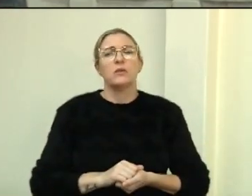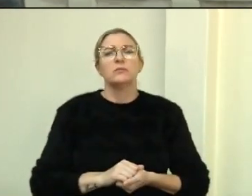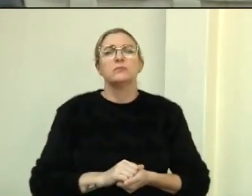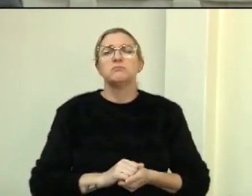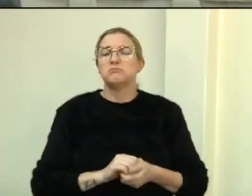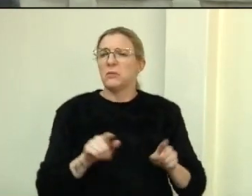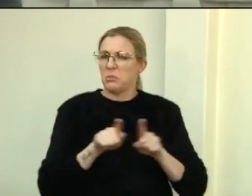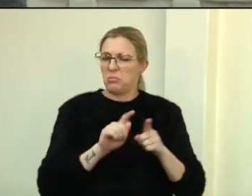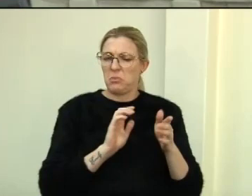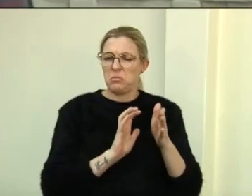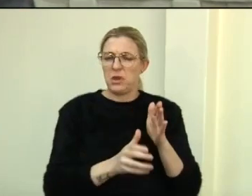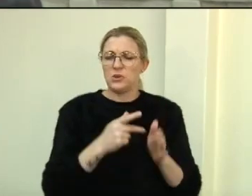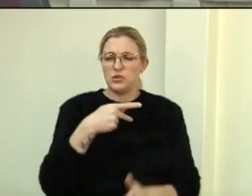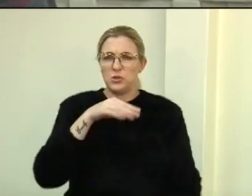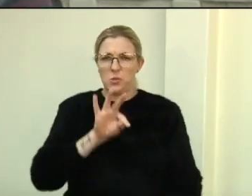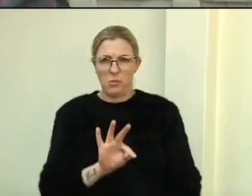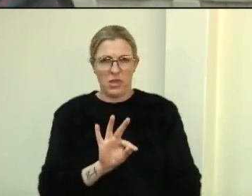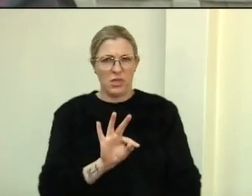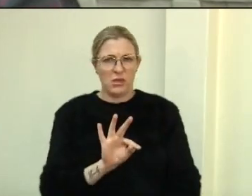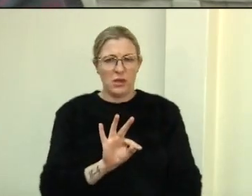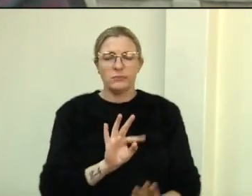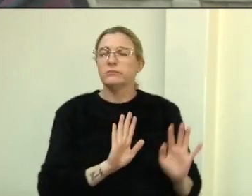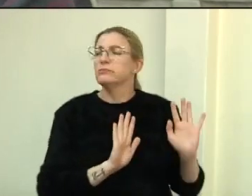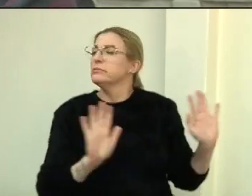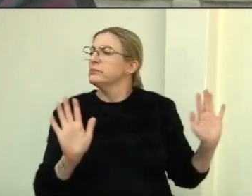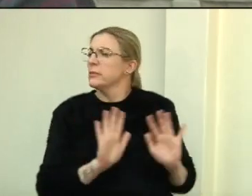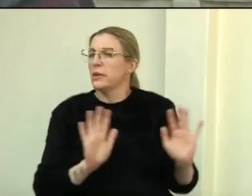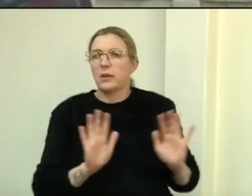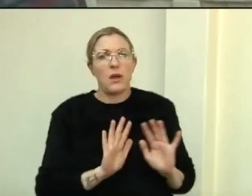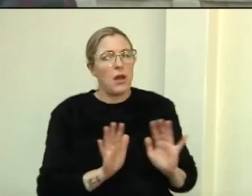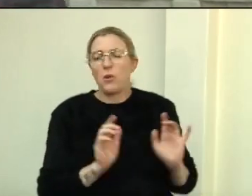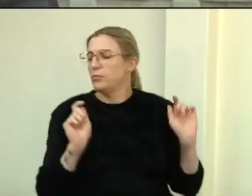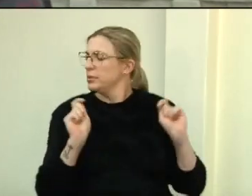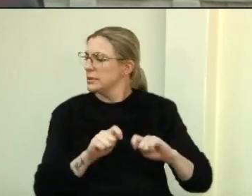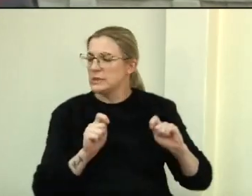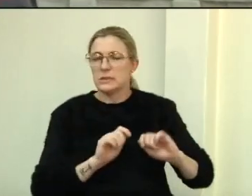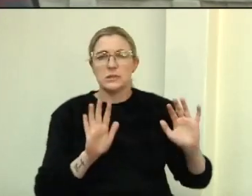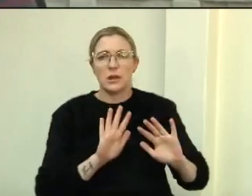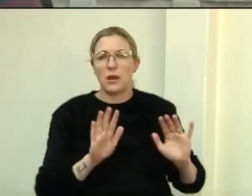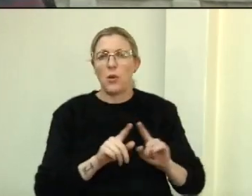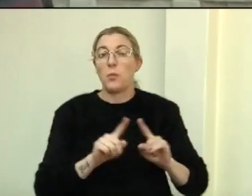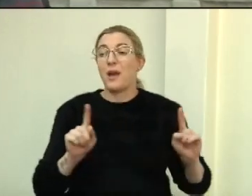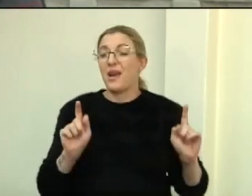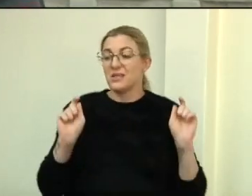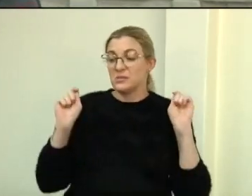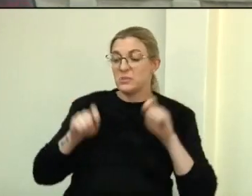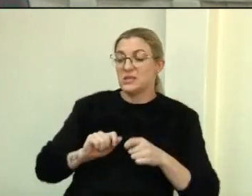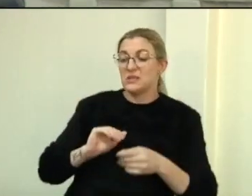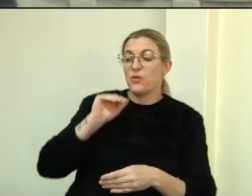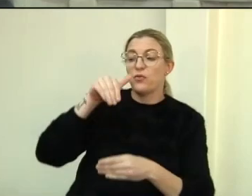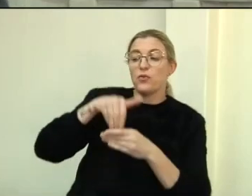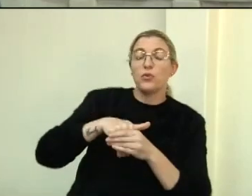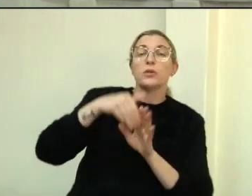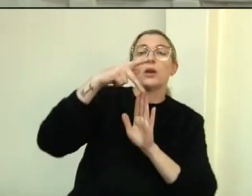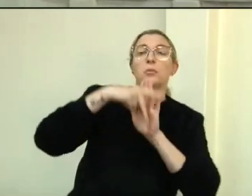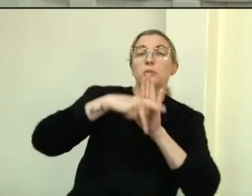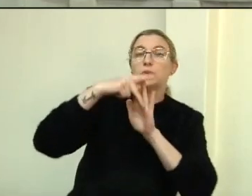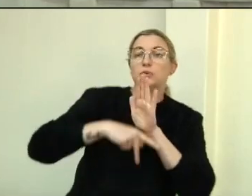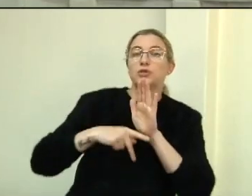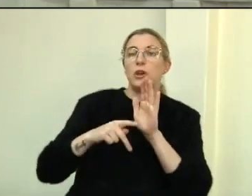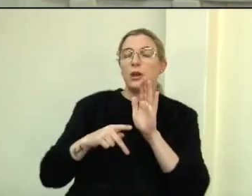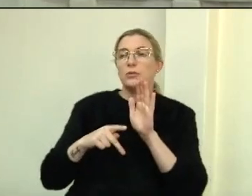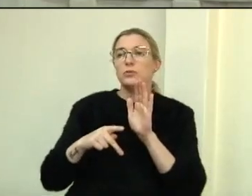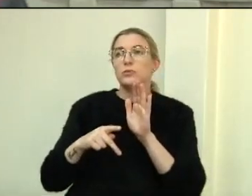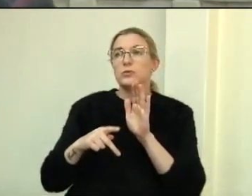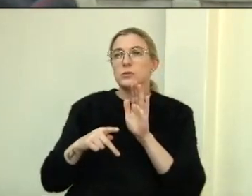em projetos que defendam a educação, que defendam a cultura, que façam investimentos